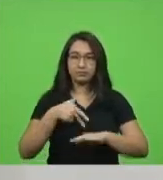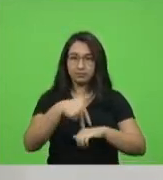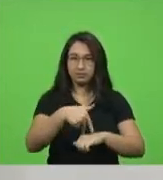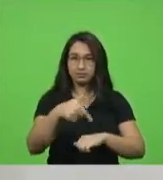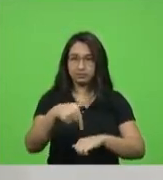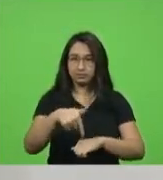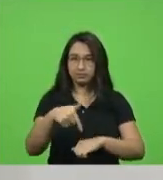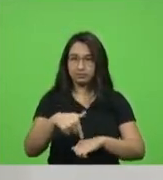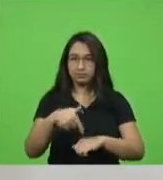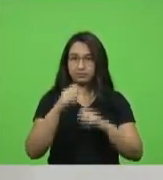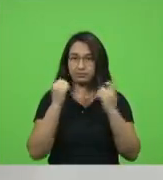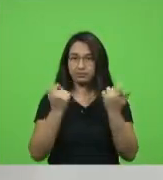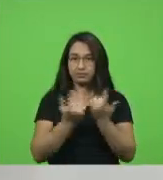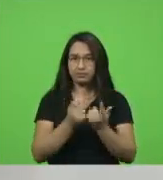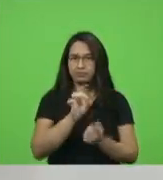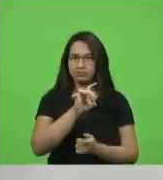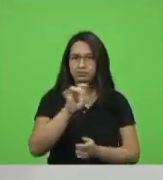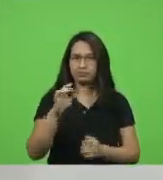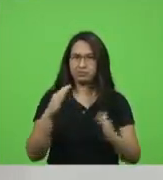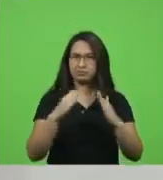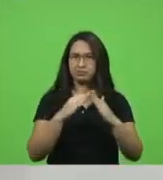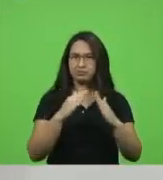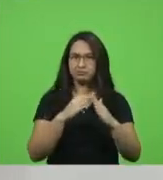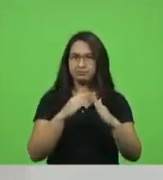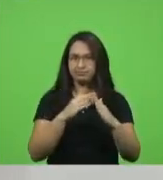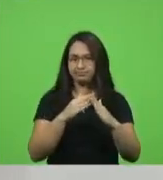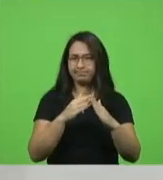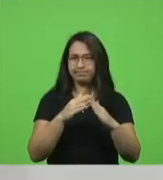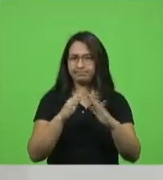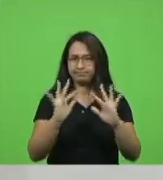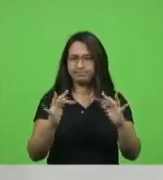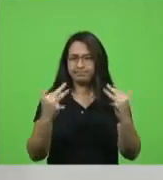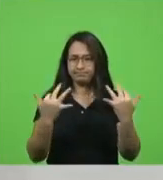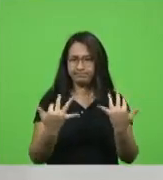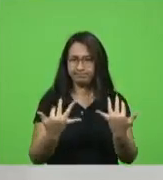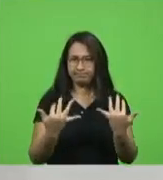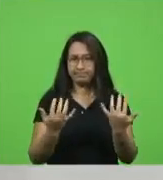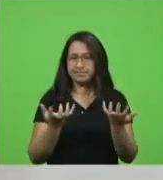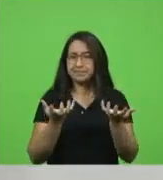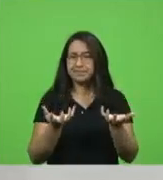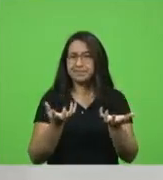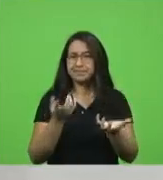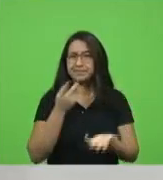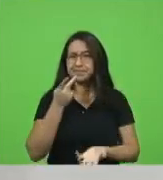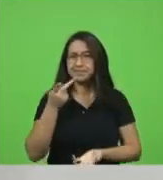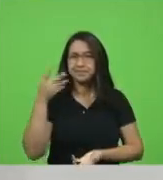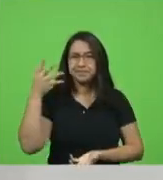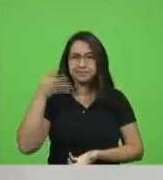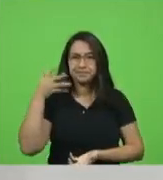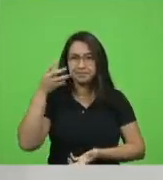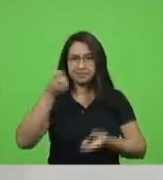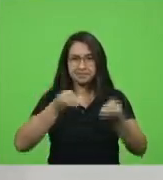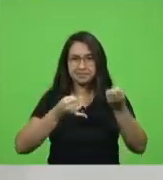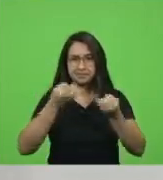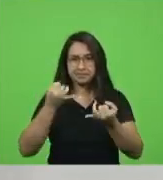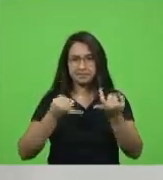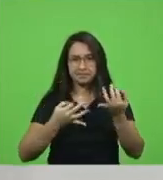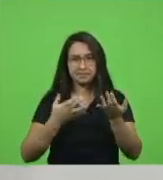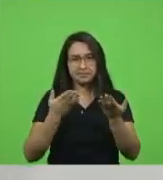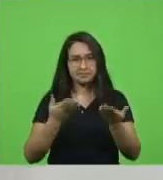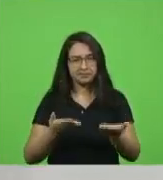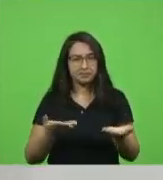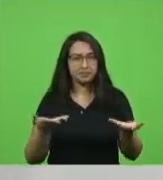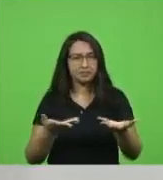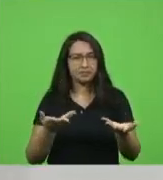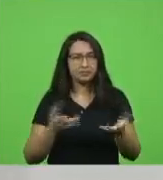acompanha também pelas redes sociais eu quero falar um pouco mais sobre essa questão do que nós estamos